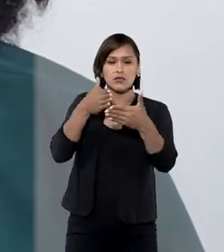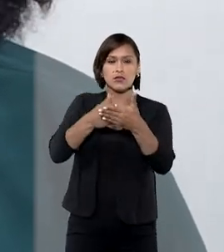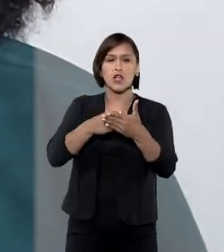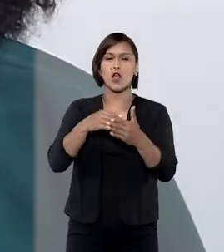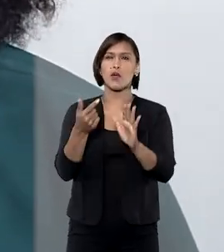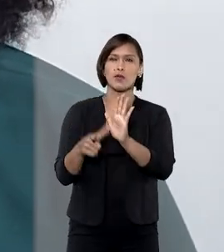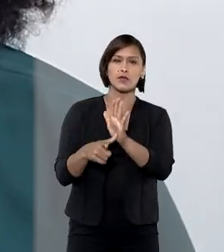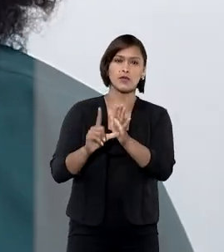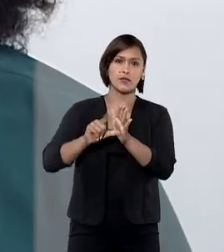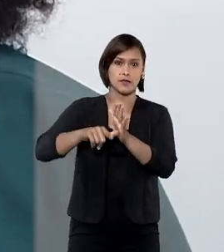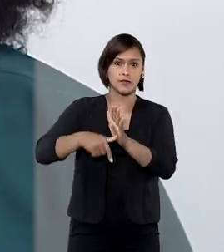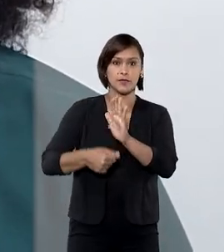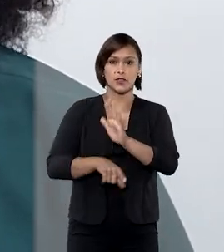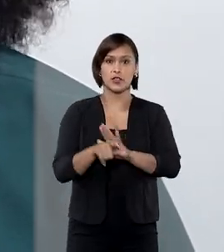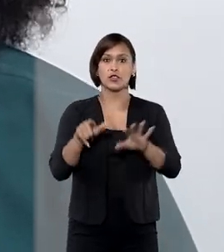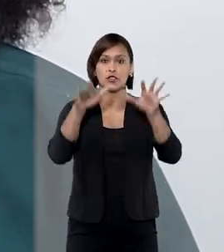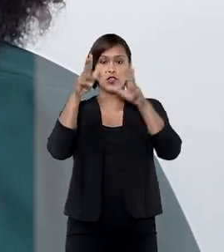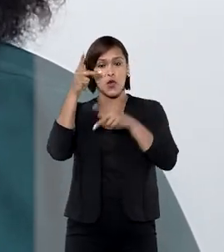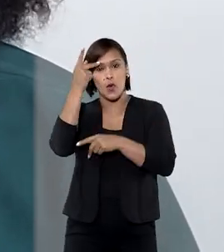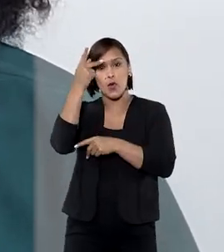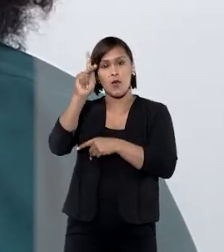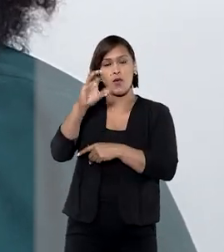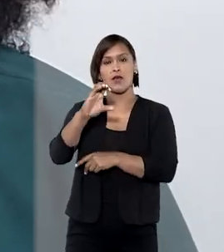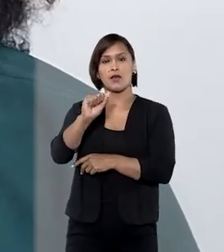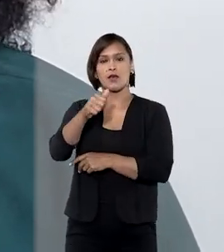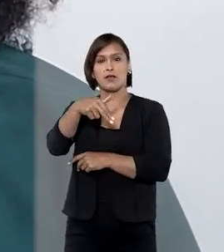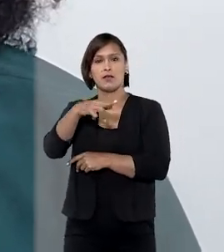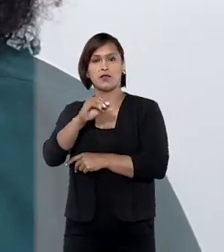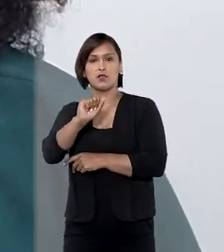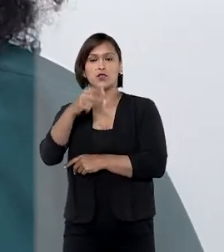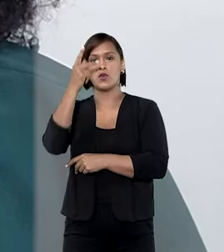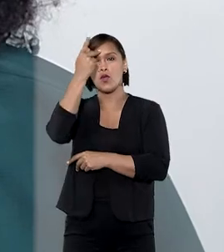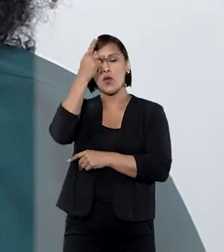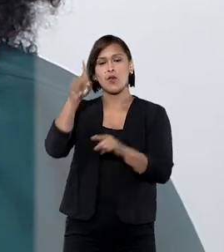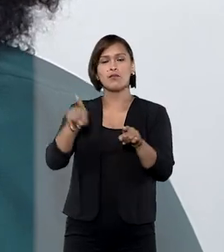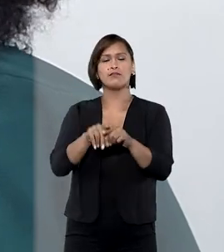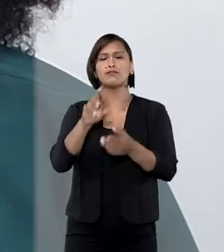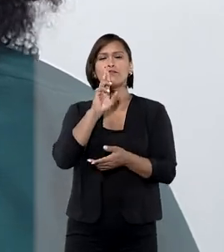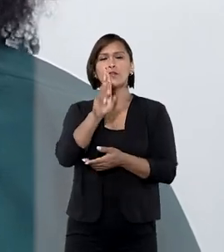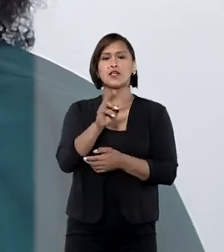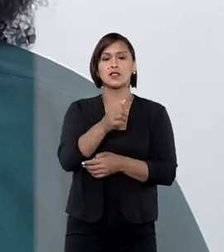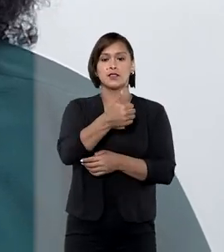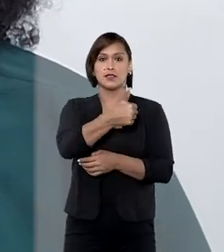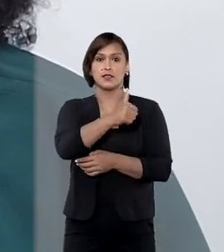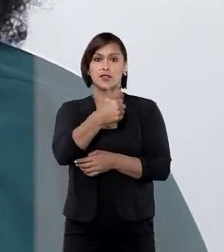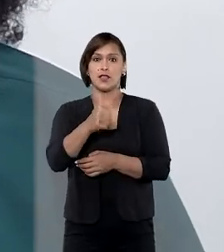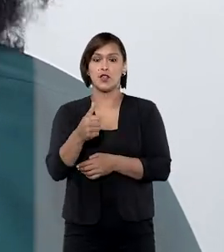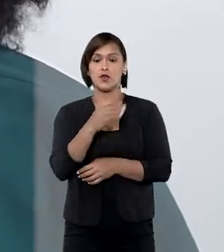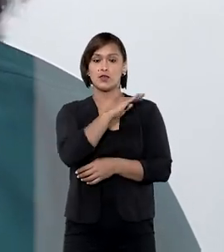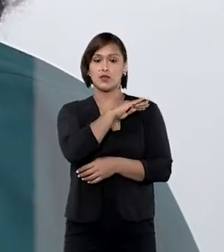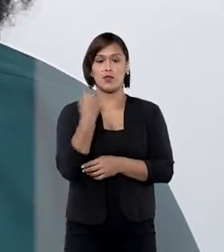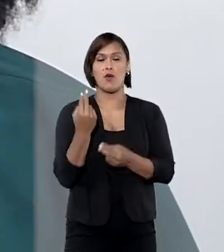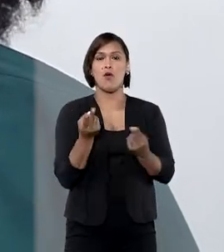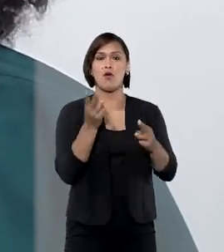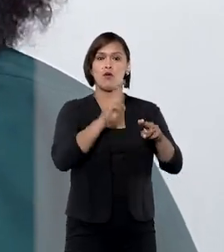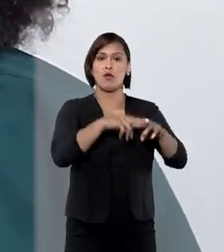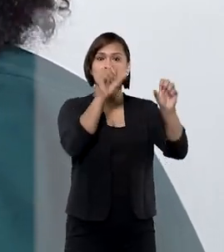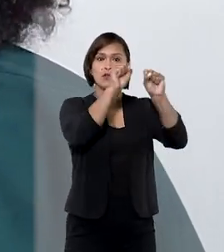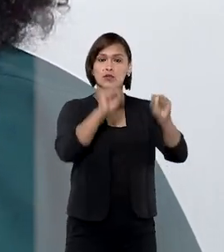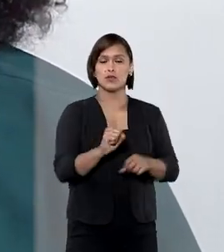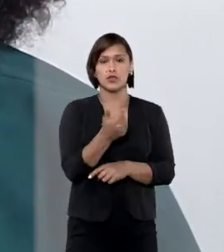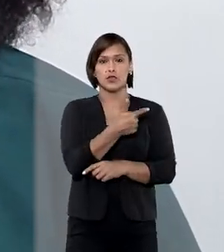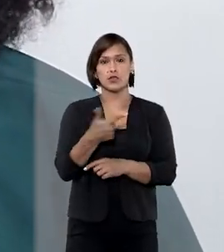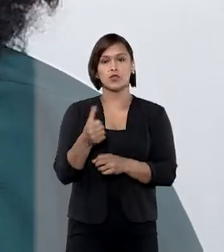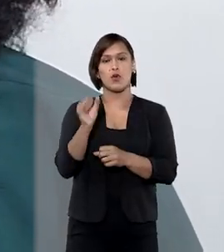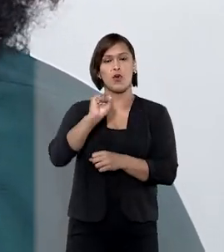rebelião no antigo complexo penitenciário do Carandiru, em São Paulo, resultou na morte de 111 detentos no dia 2